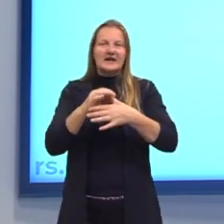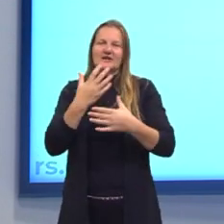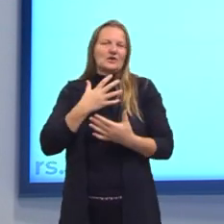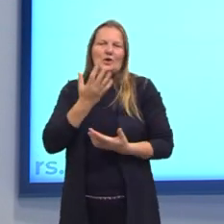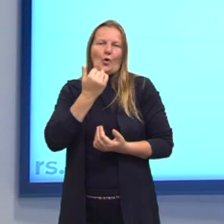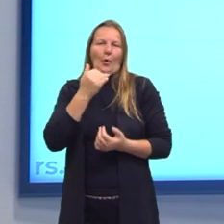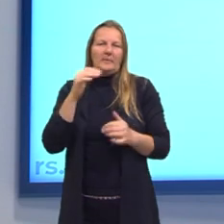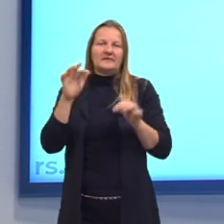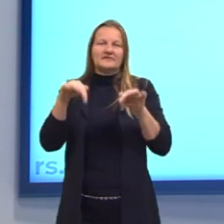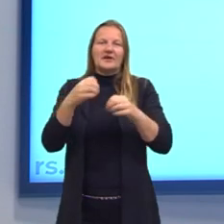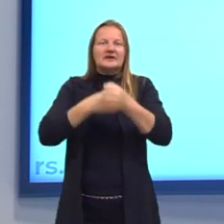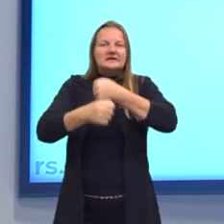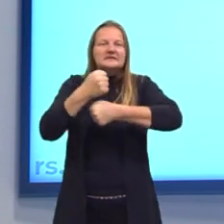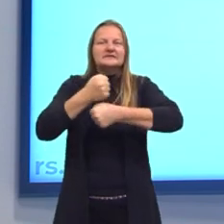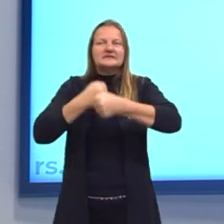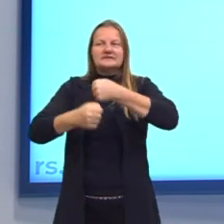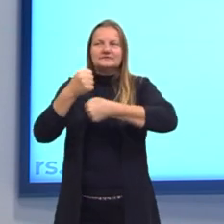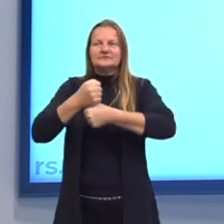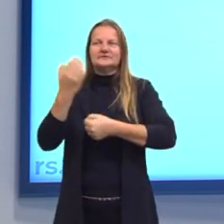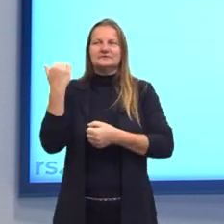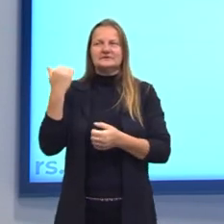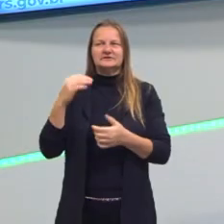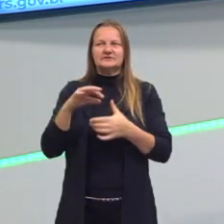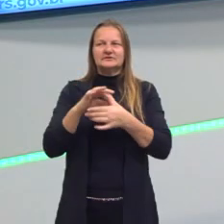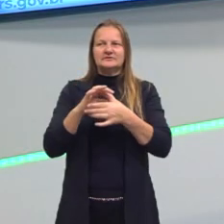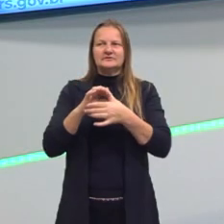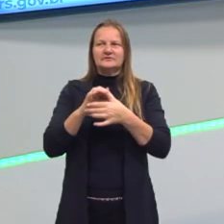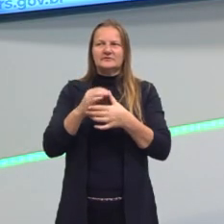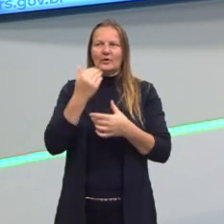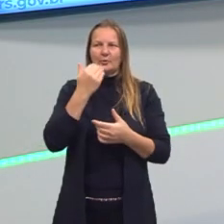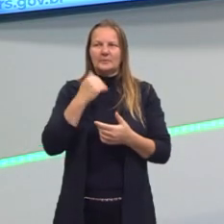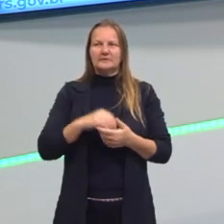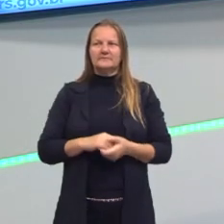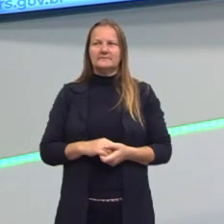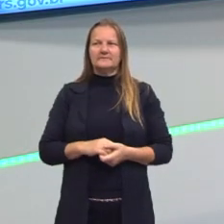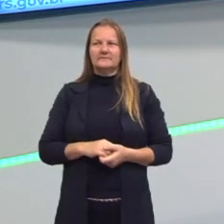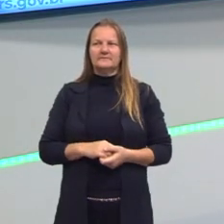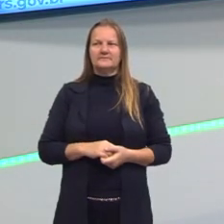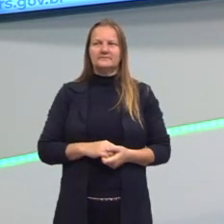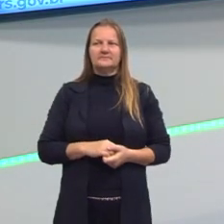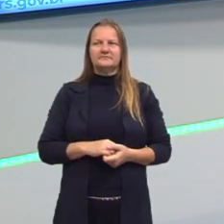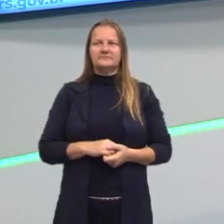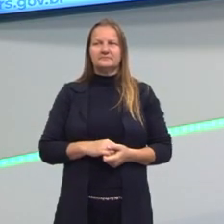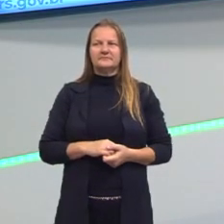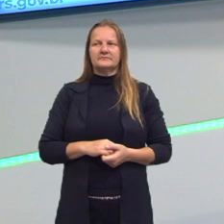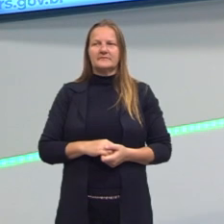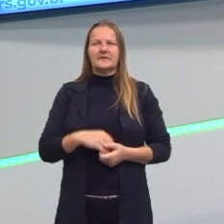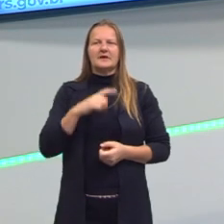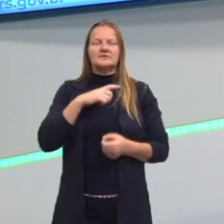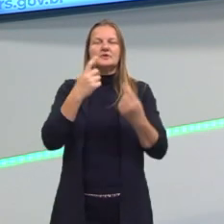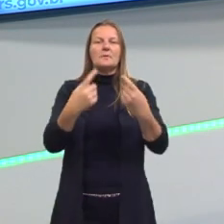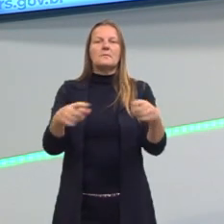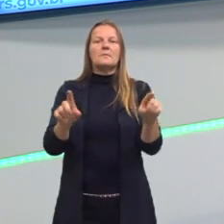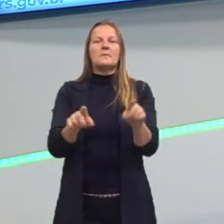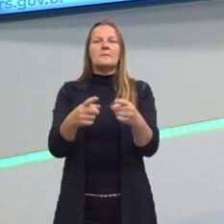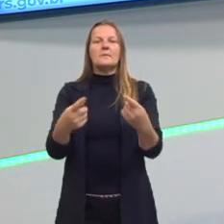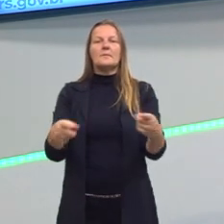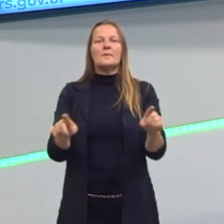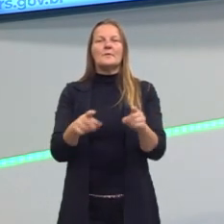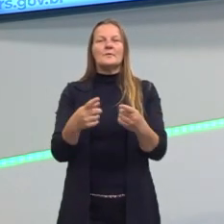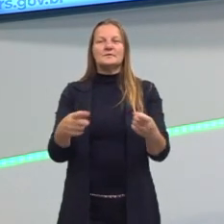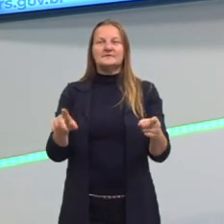anos, mas quando eu ainda comia esses lanches, tinha uma musiquinha, né? Que se